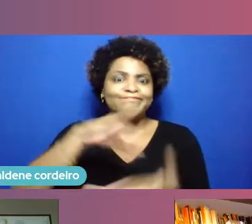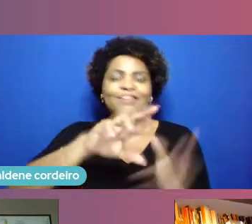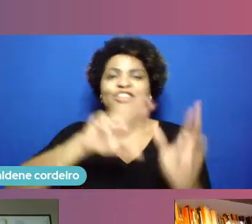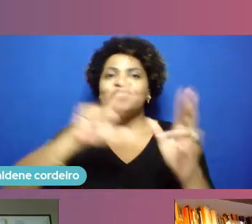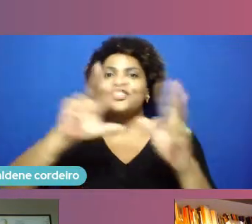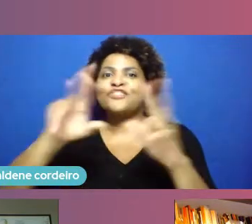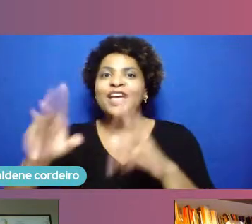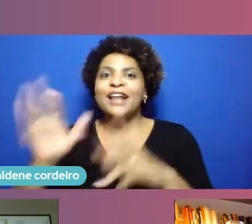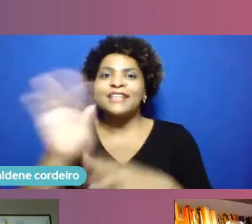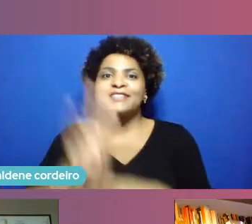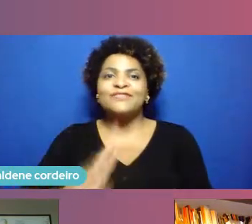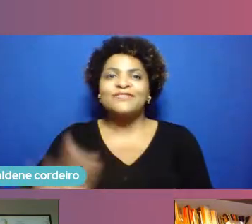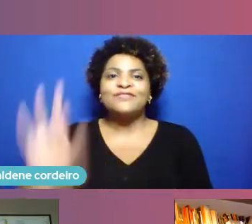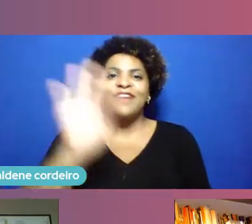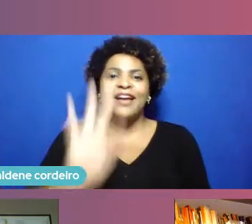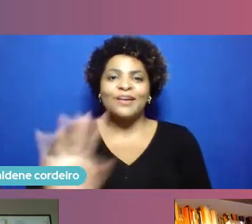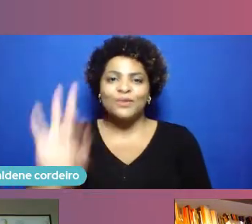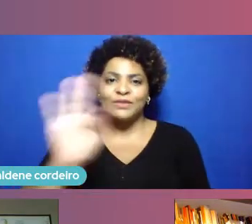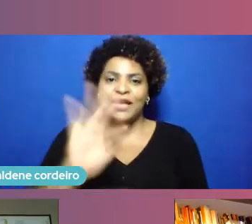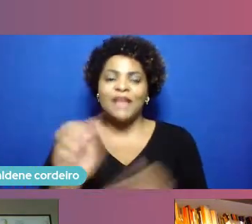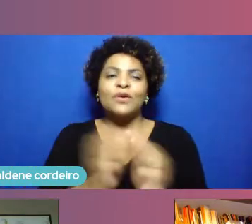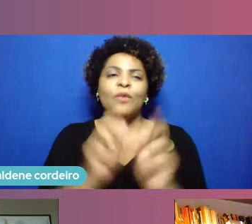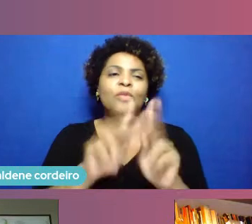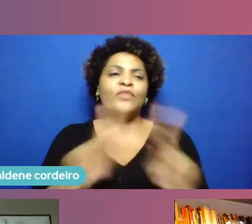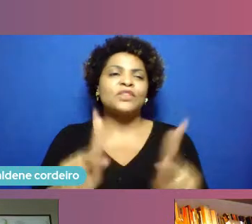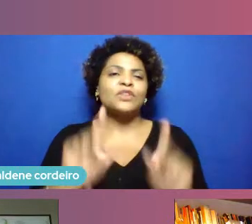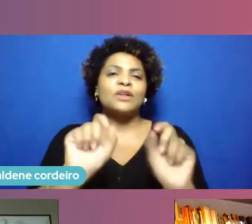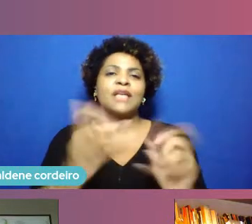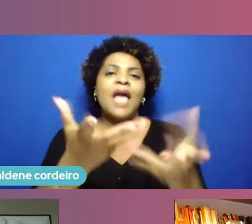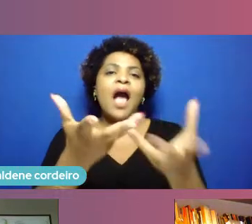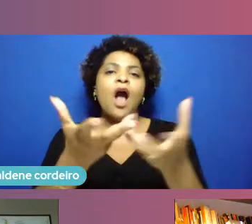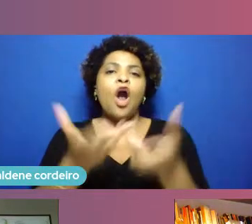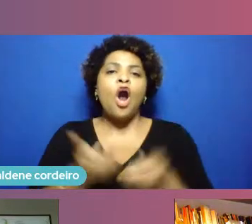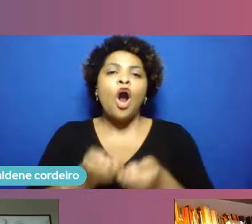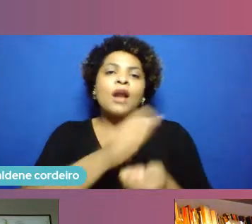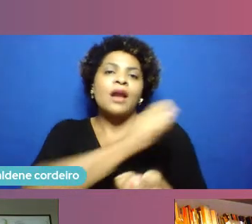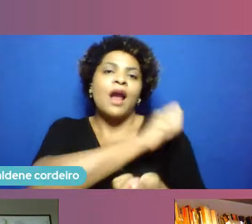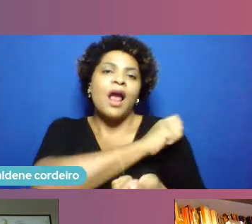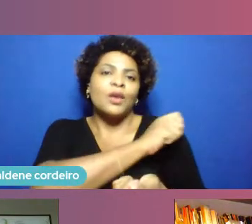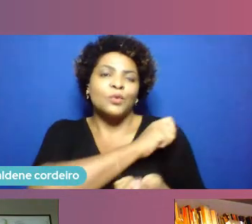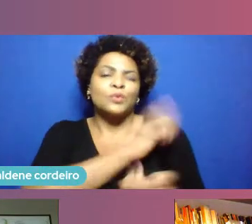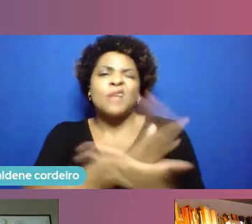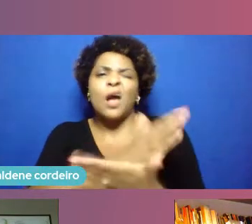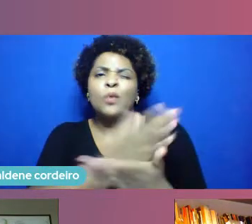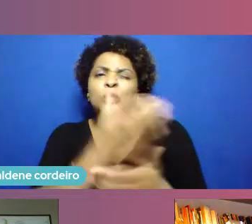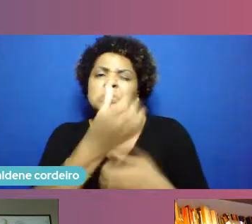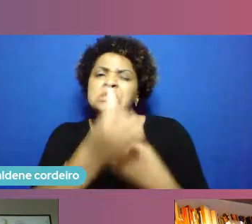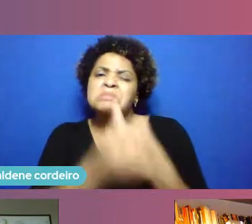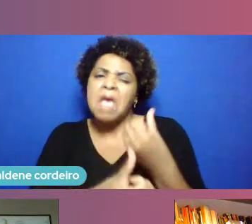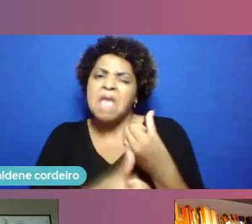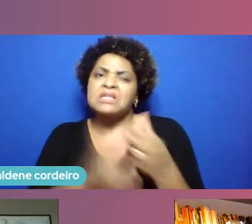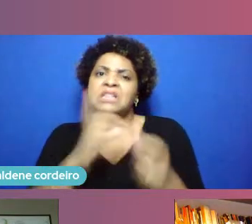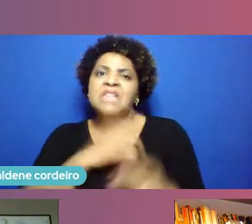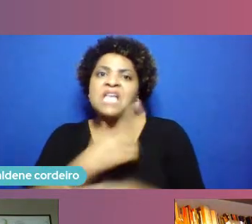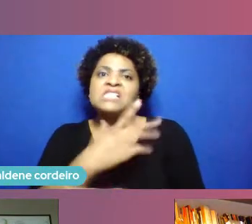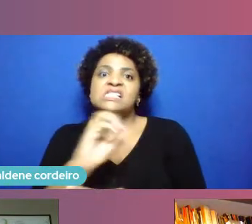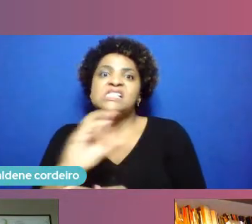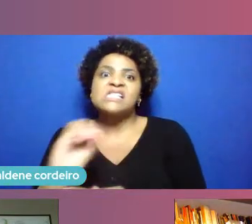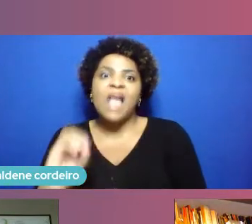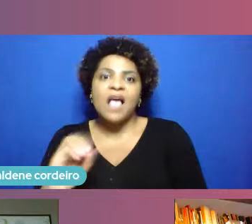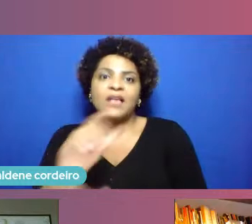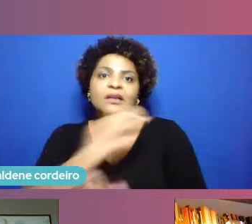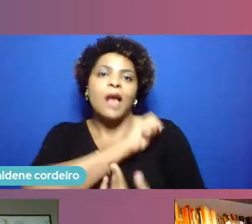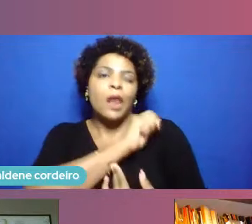acolhendo alunos a gente chega alguns semestres a ter 100 alunos nessa disciplina divididos em times